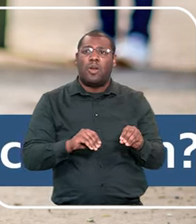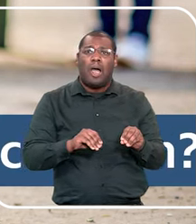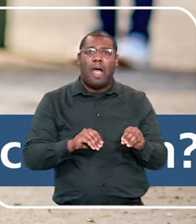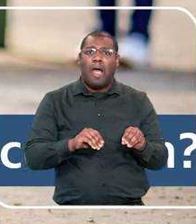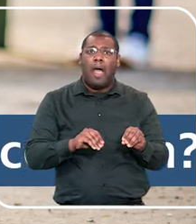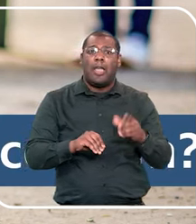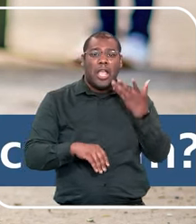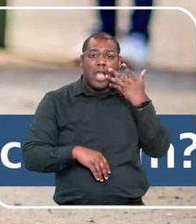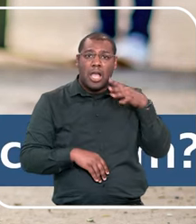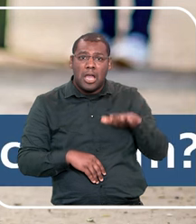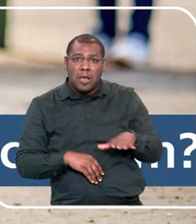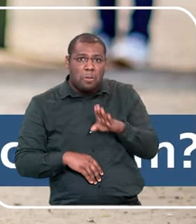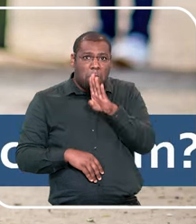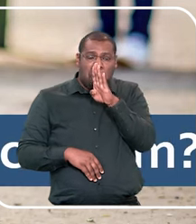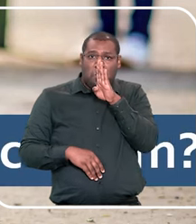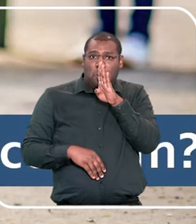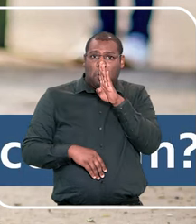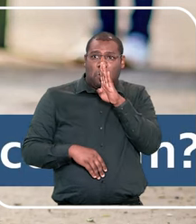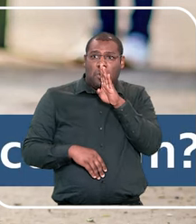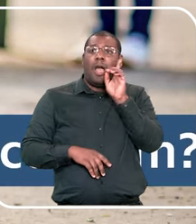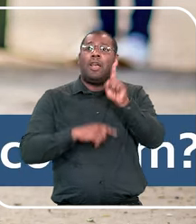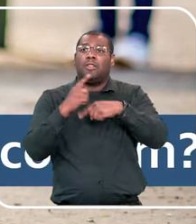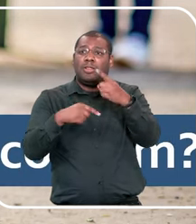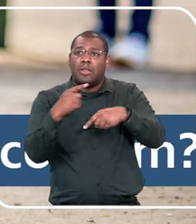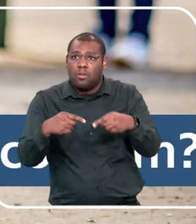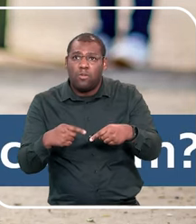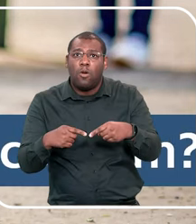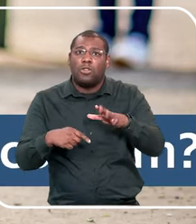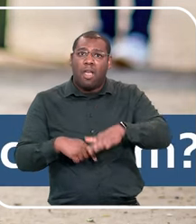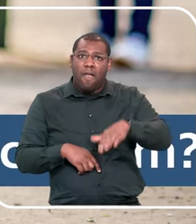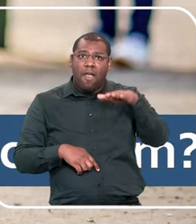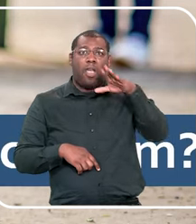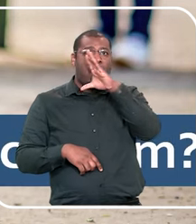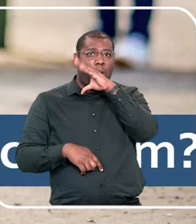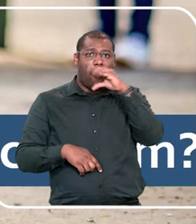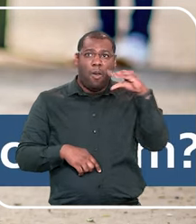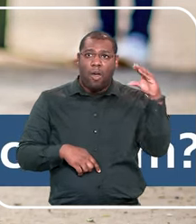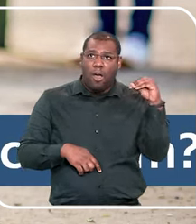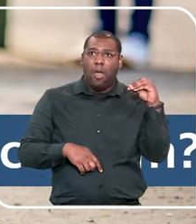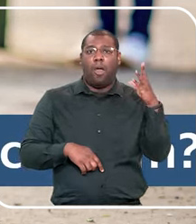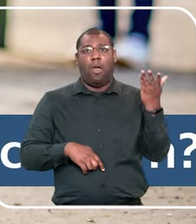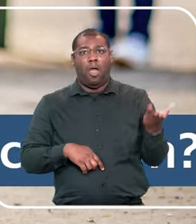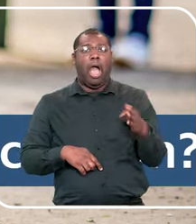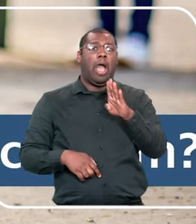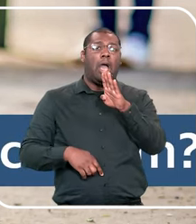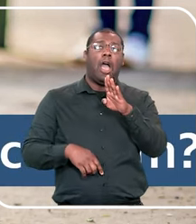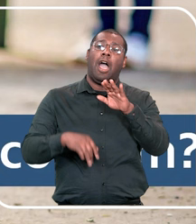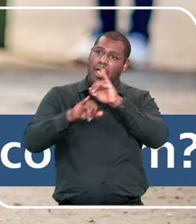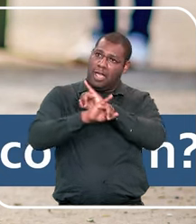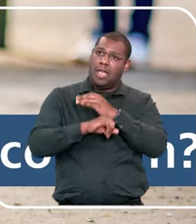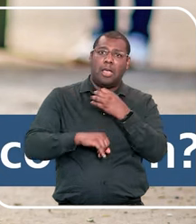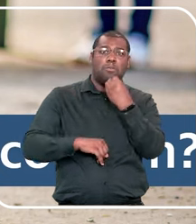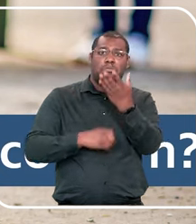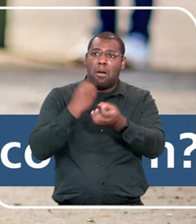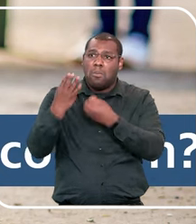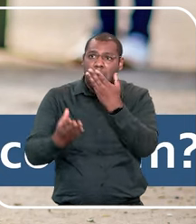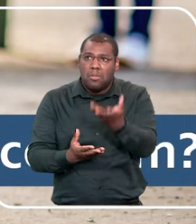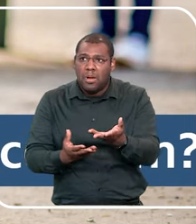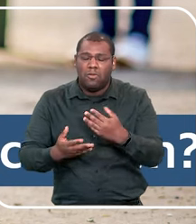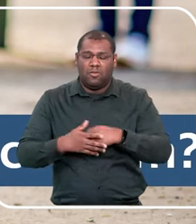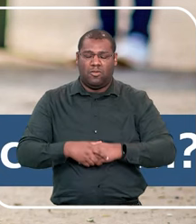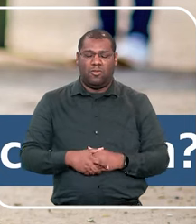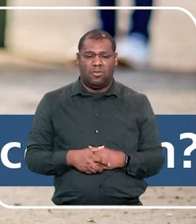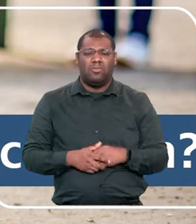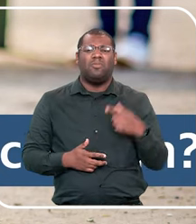essa pergunta ficou, né? Eu pensei, essa criança fala tão bem, se expressa, por que ela não conta? E eu já tinha essa